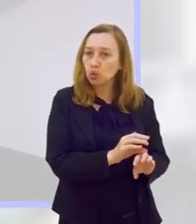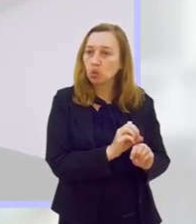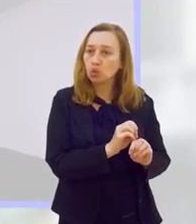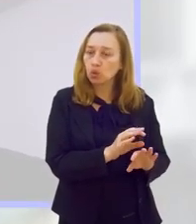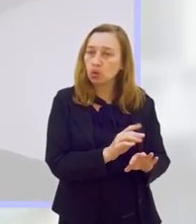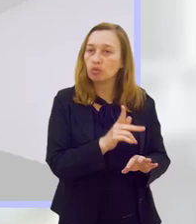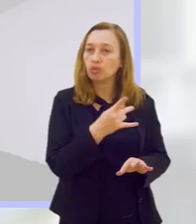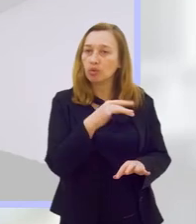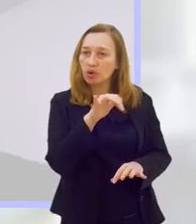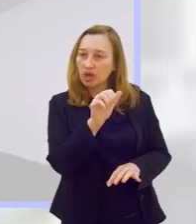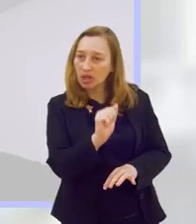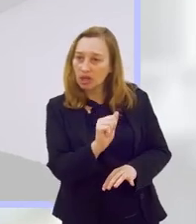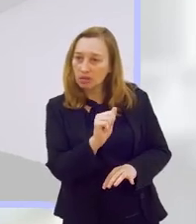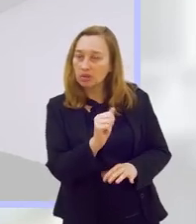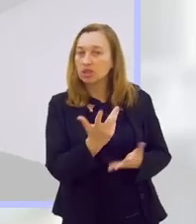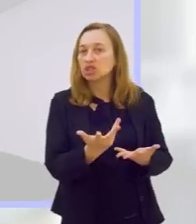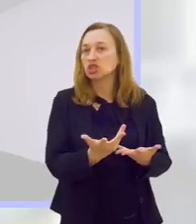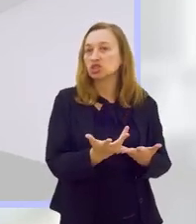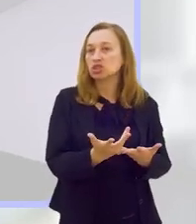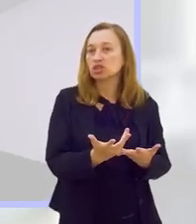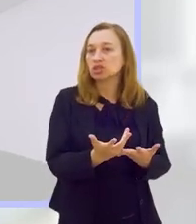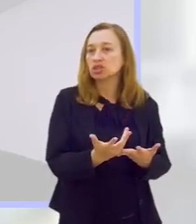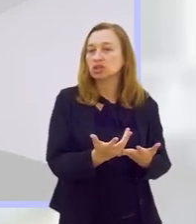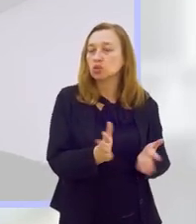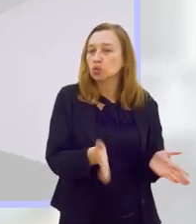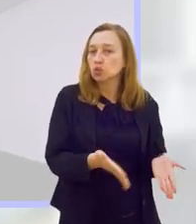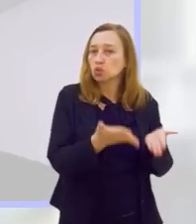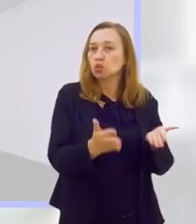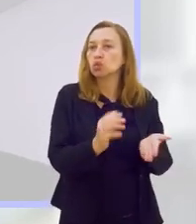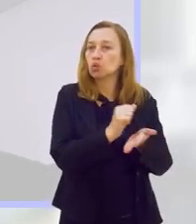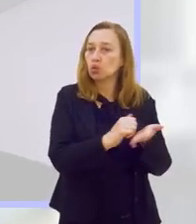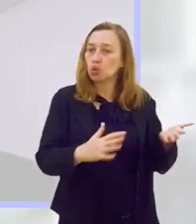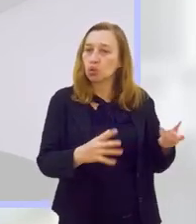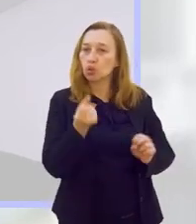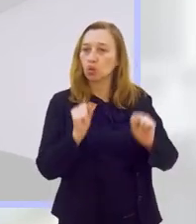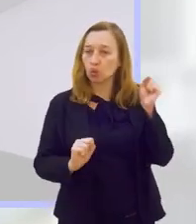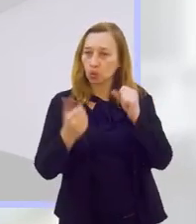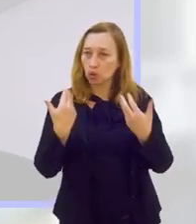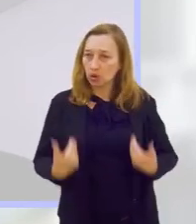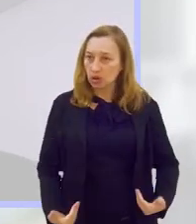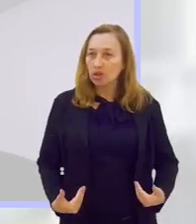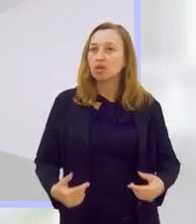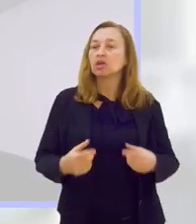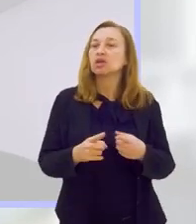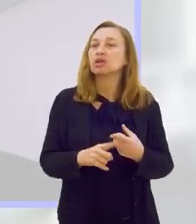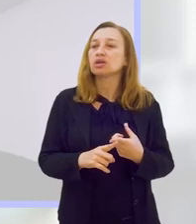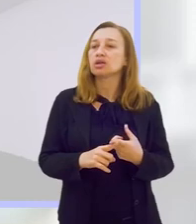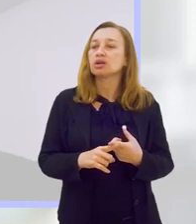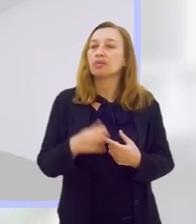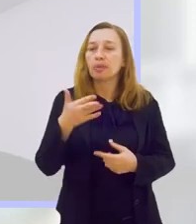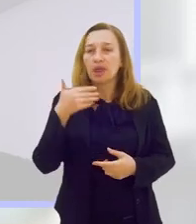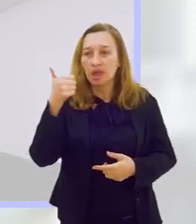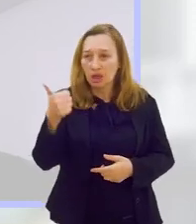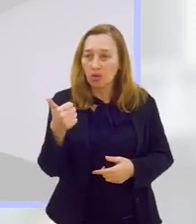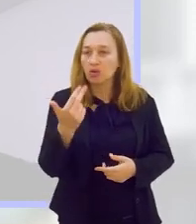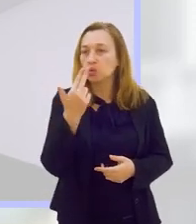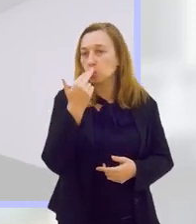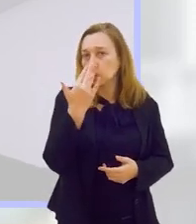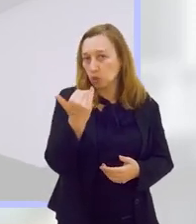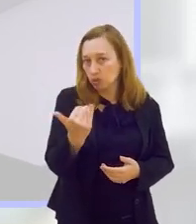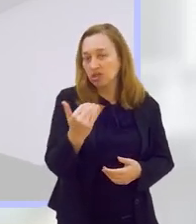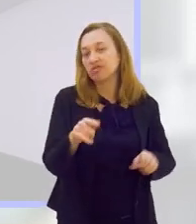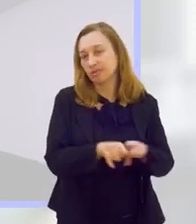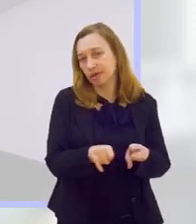haver programas, tanto que incentivam a atividade física, quanto a melhora da alimentação.